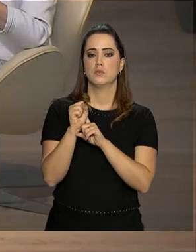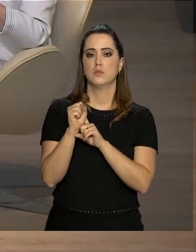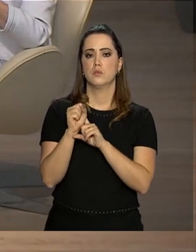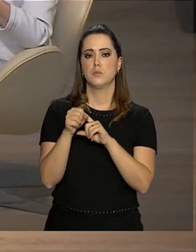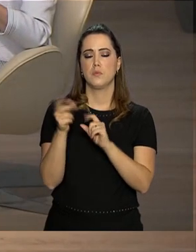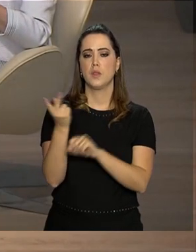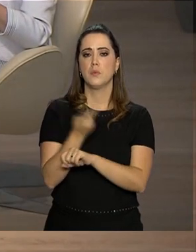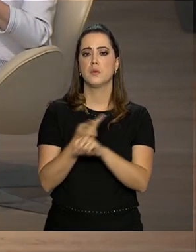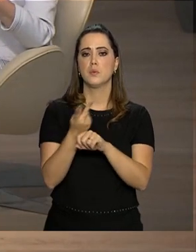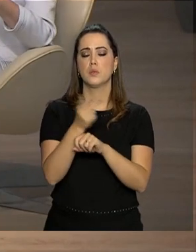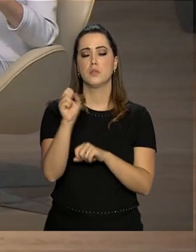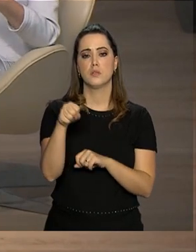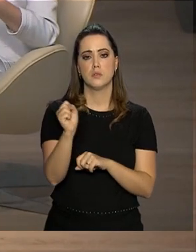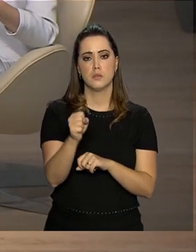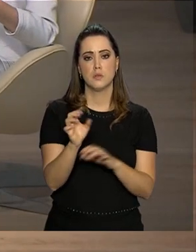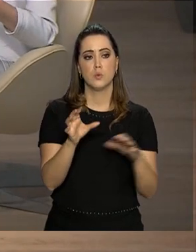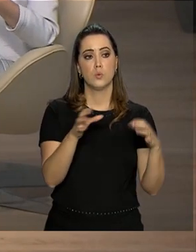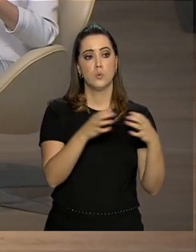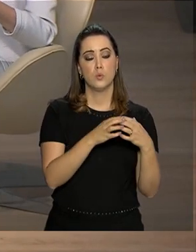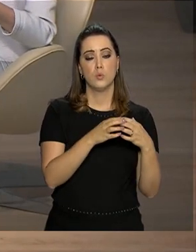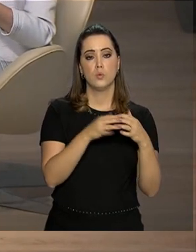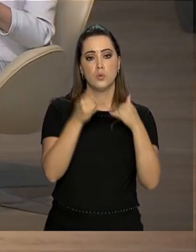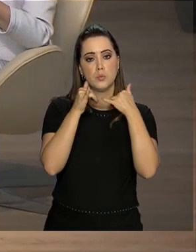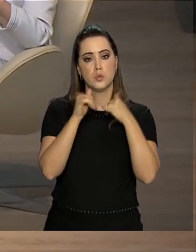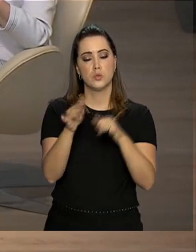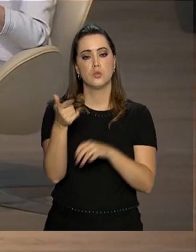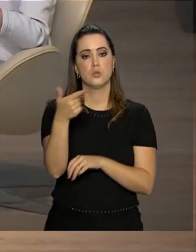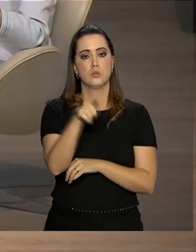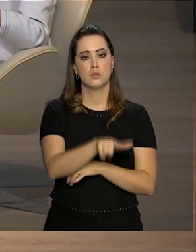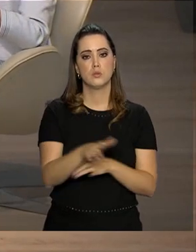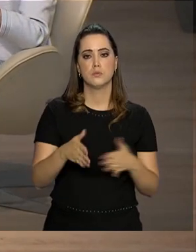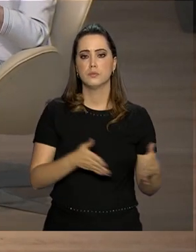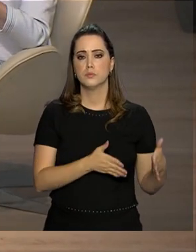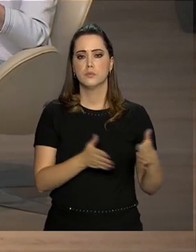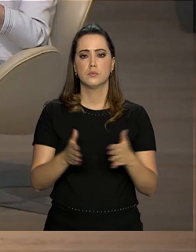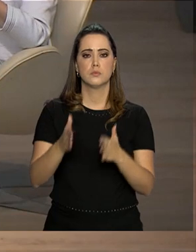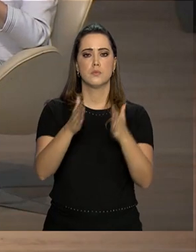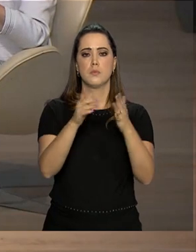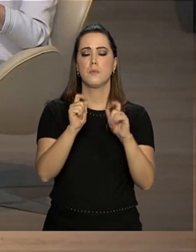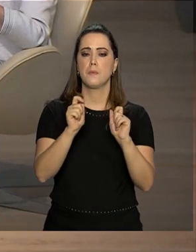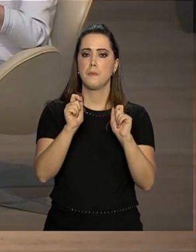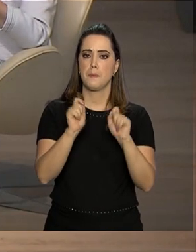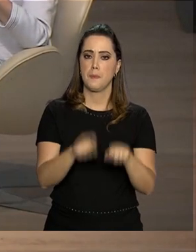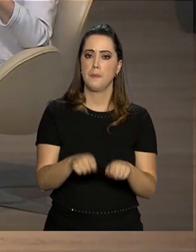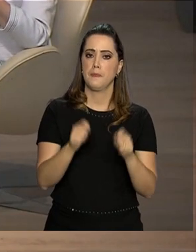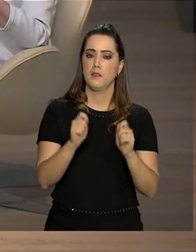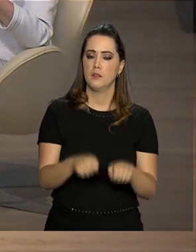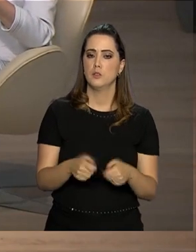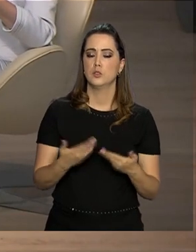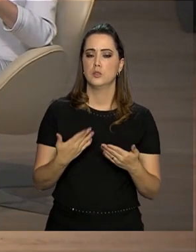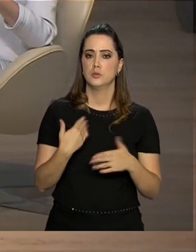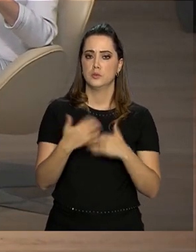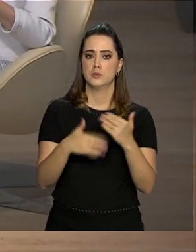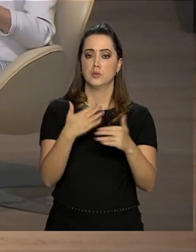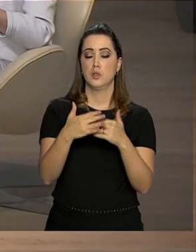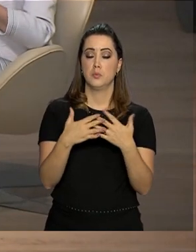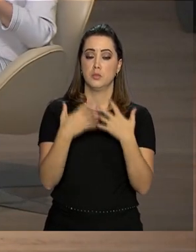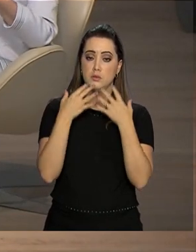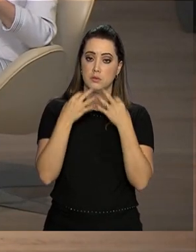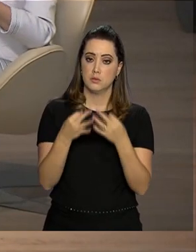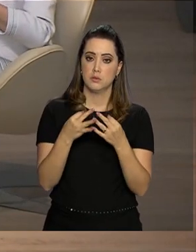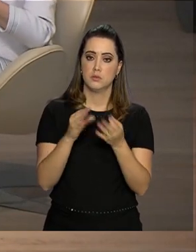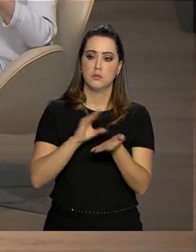para buscar, sim, colocar o setor elétrico de novo numa rota que ele possa continuar atraindo investimentos,